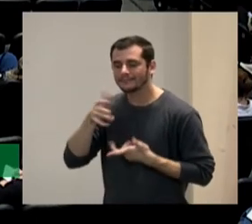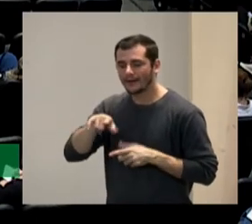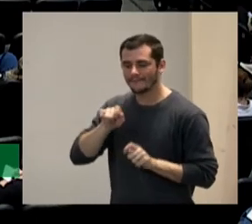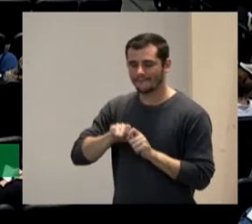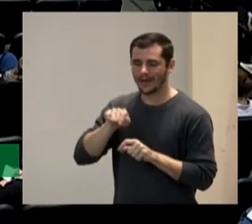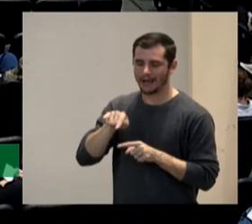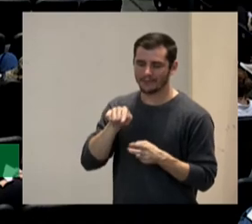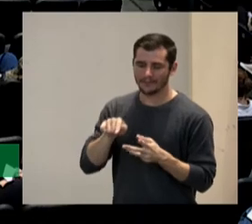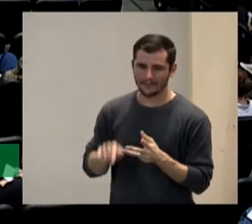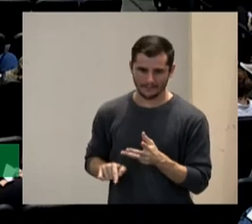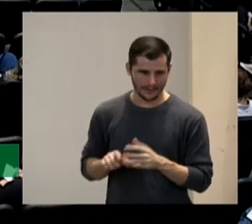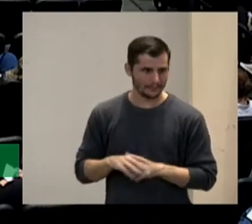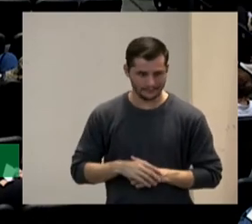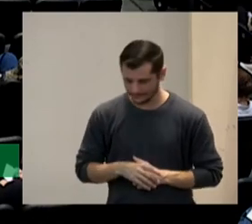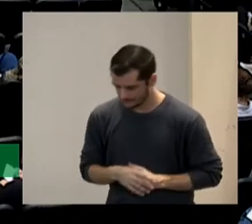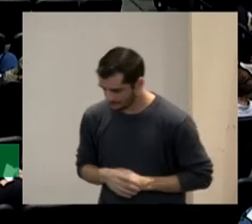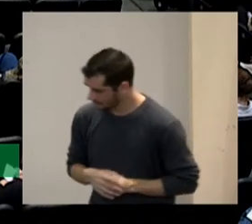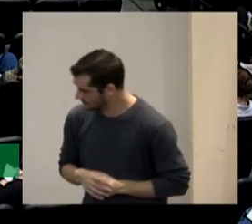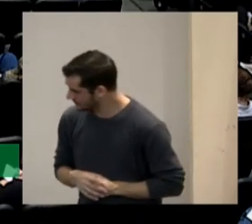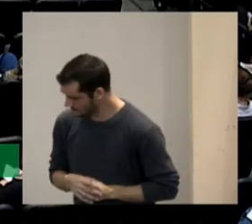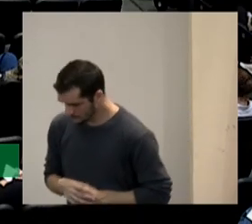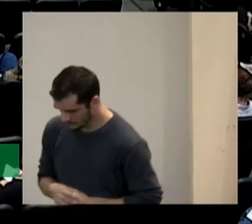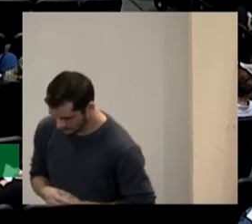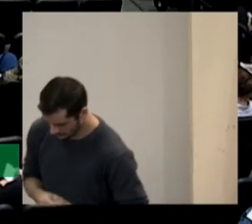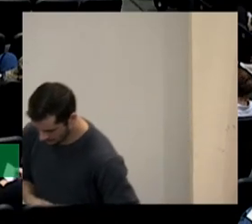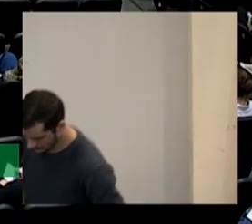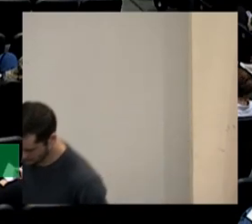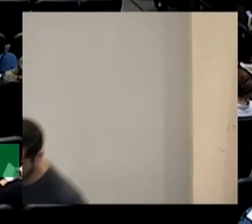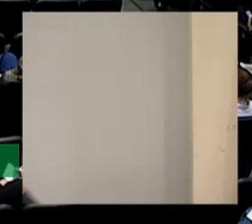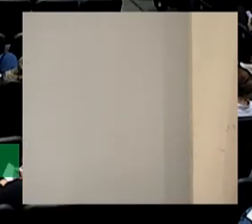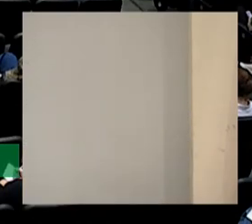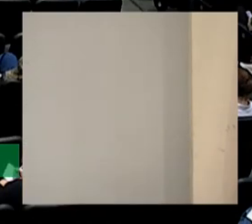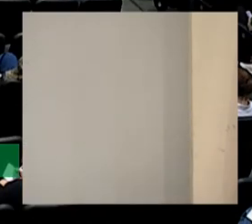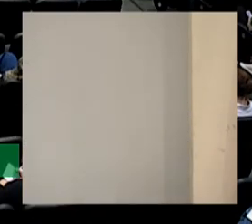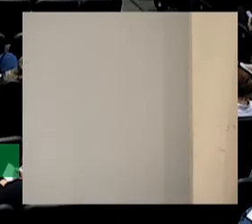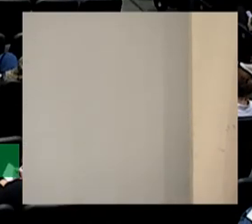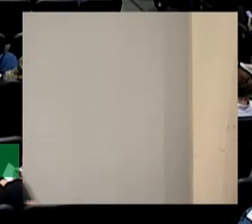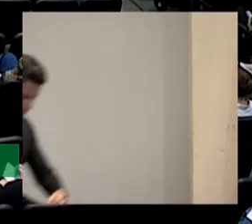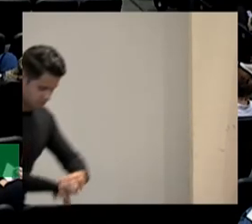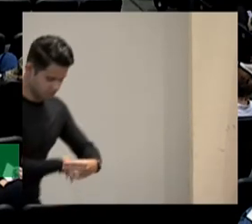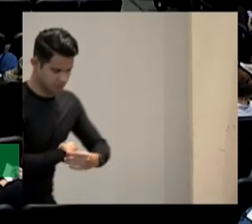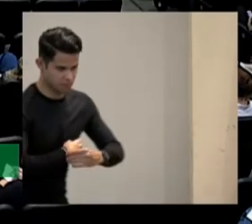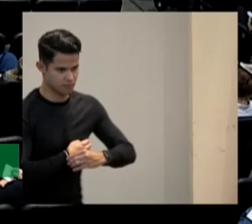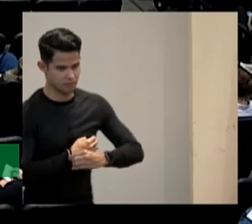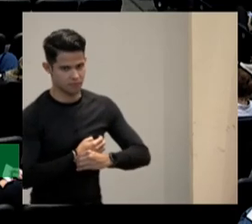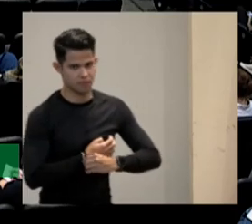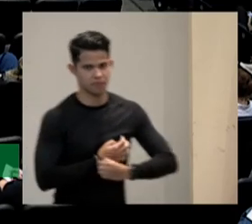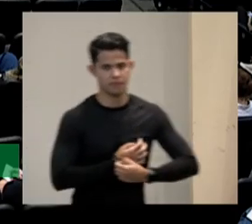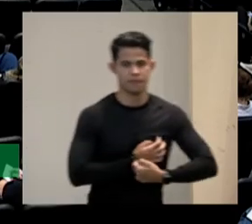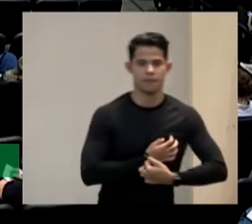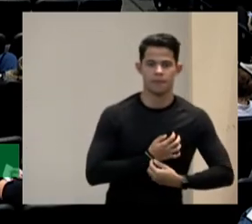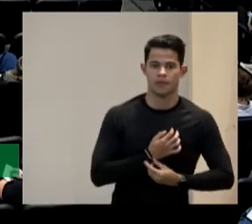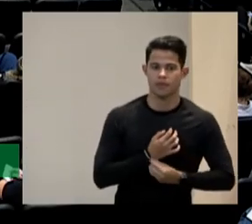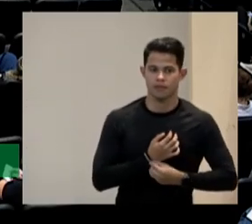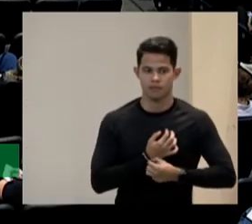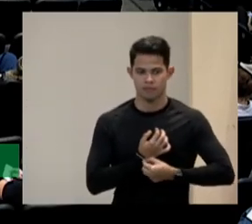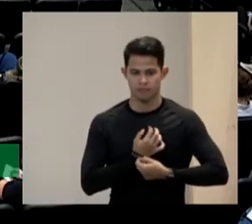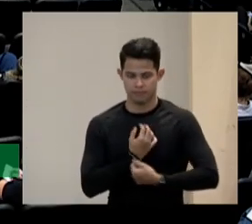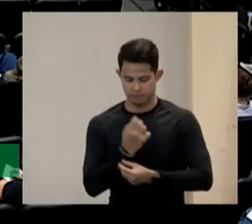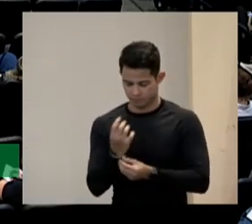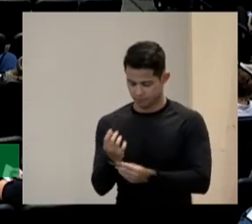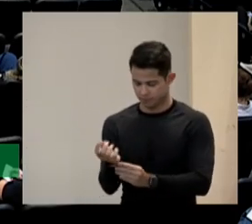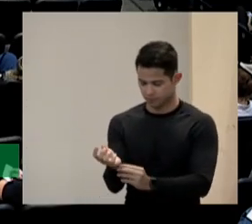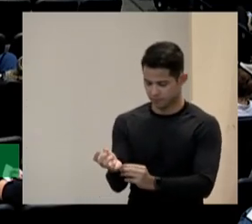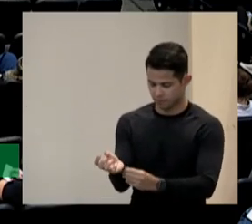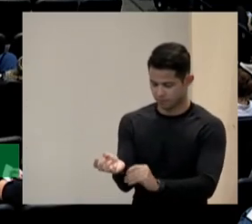e todos aqui quando faço esta afirmação categórica não é uma afirmação qualquer